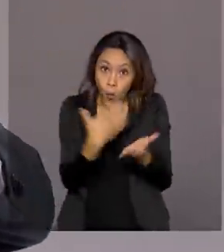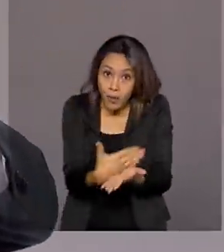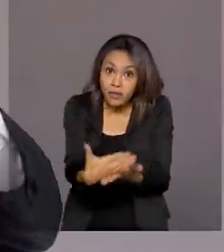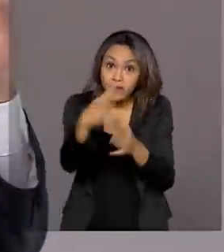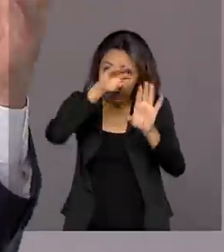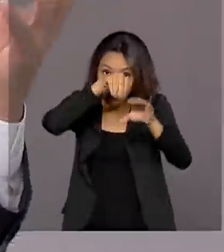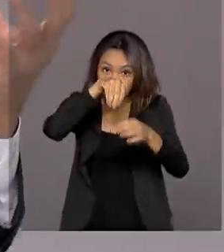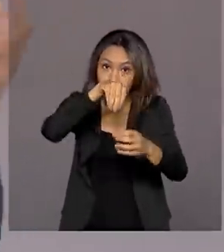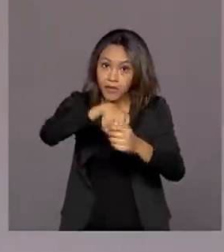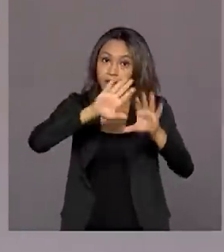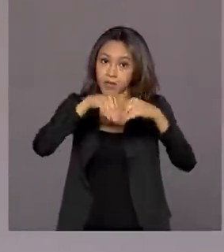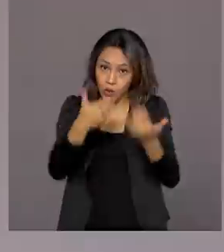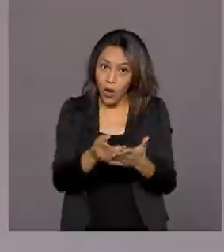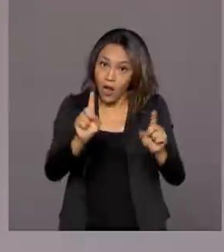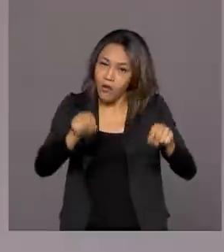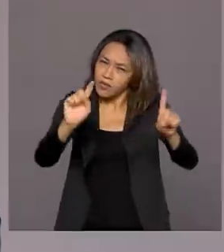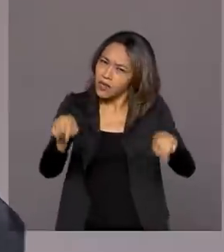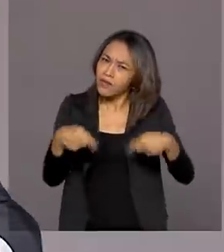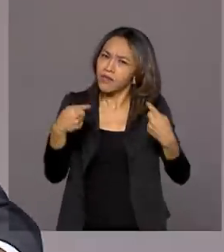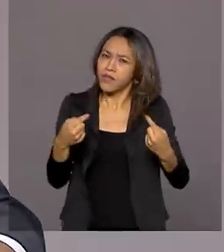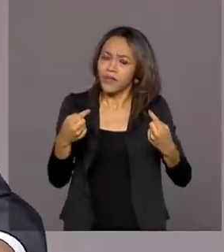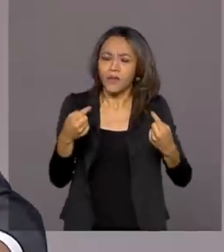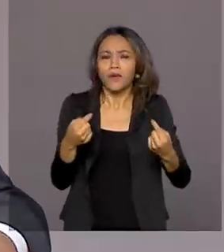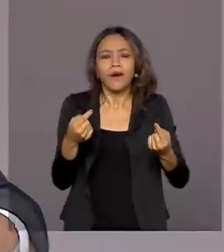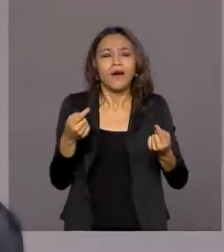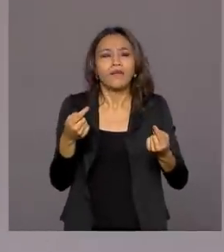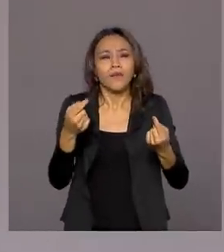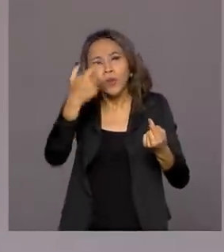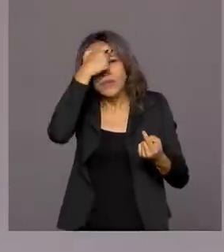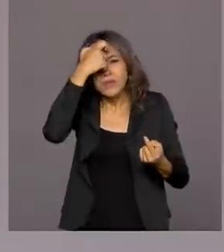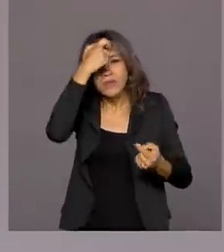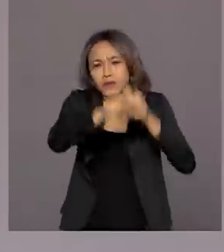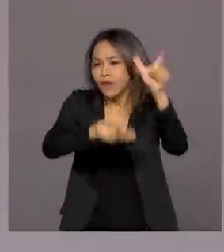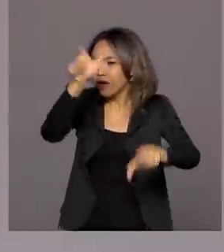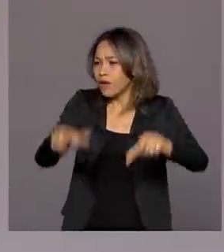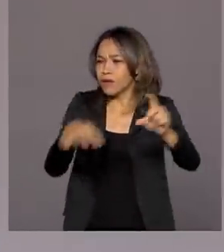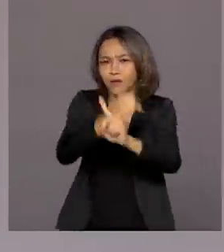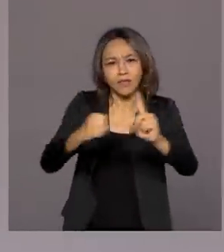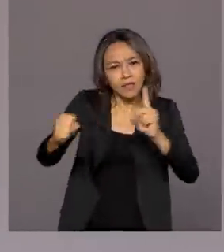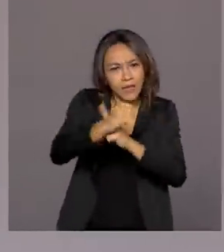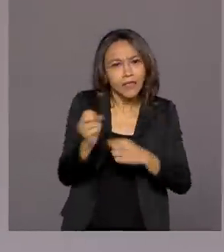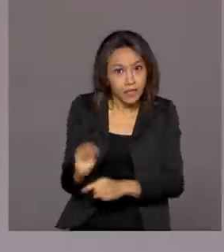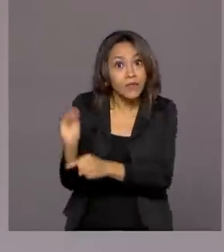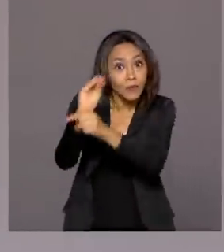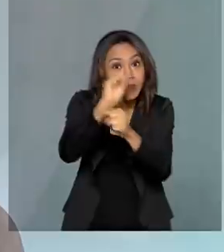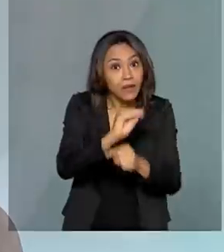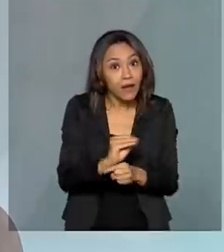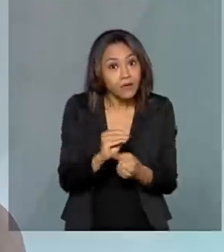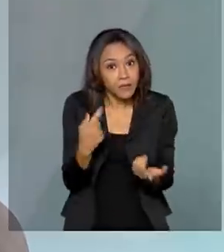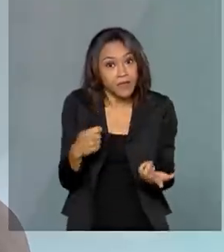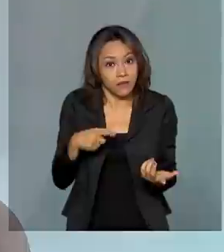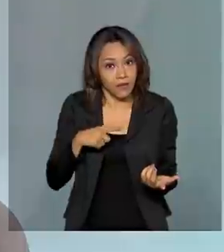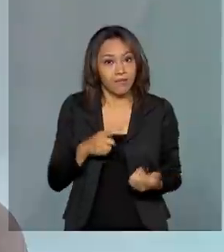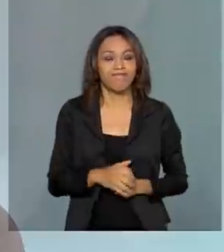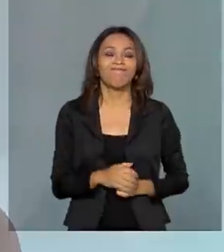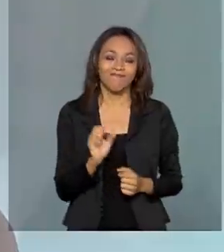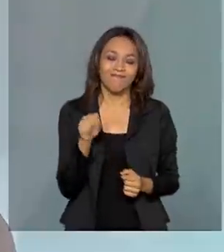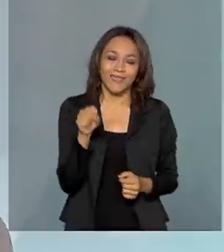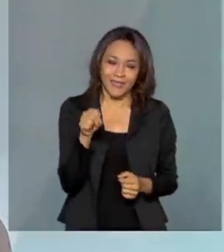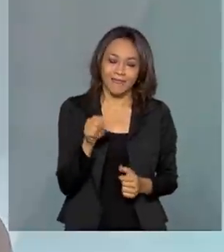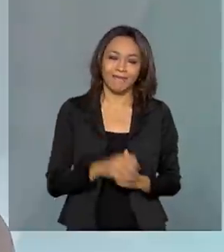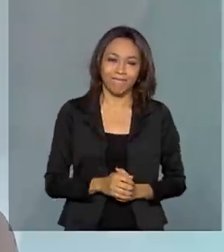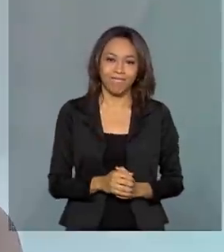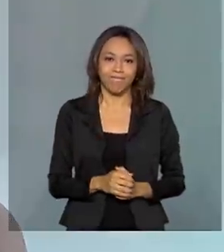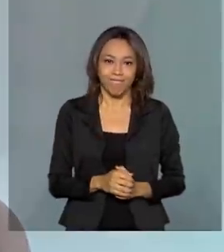um desafio para trazer toda a sociedade para a questão desse cuidado com o patrimônio cultural brasileiro? Com certeza, porque